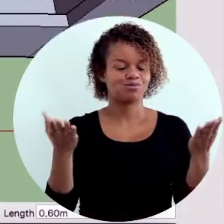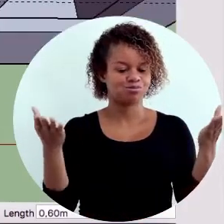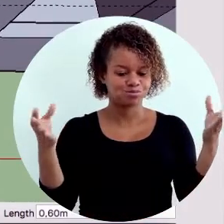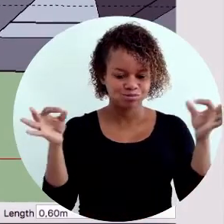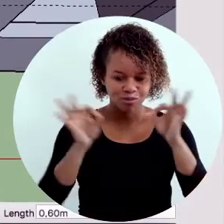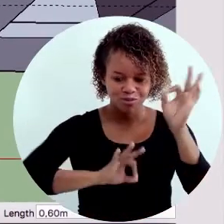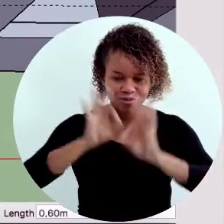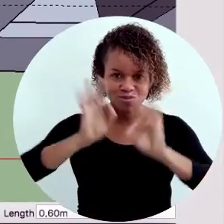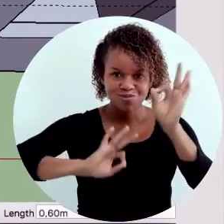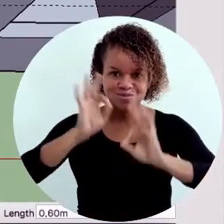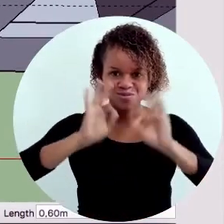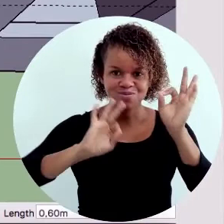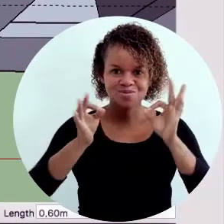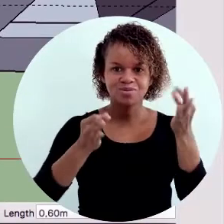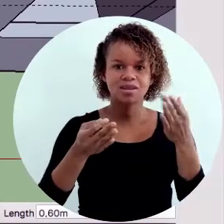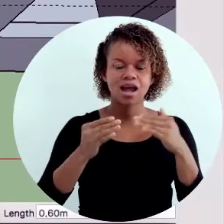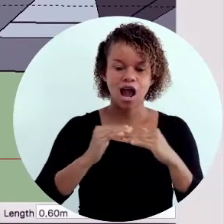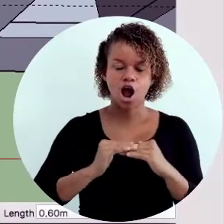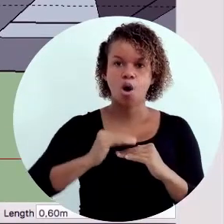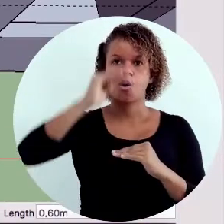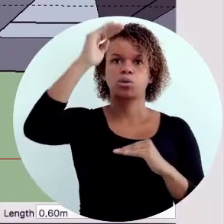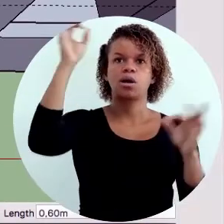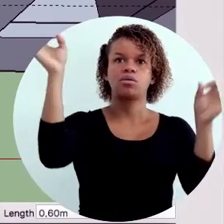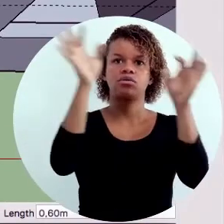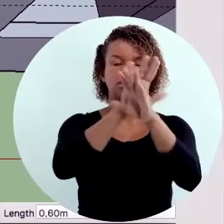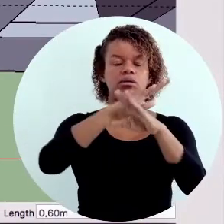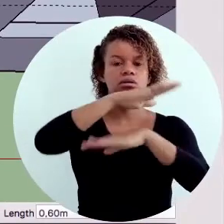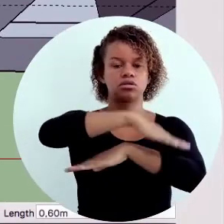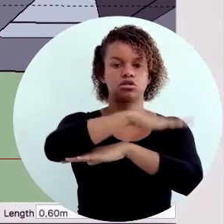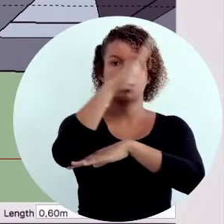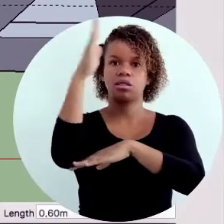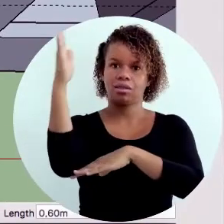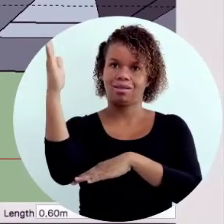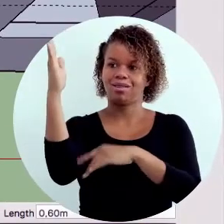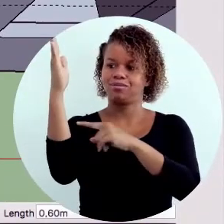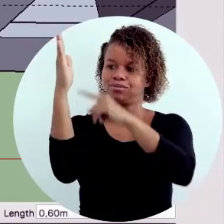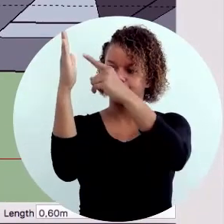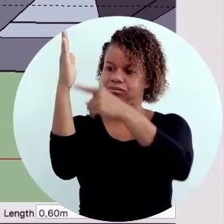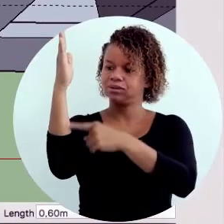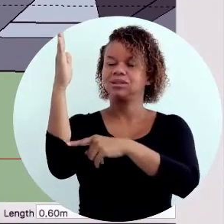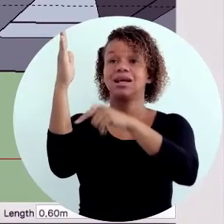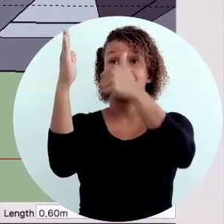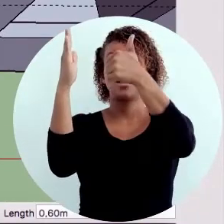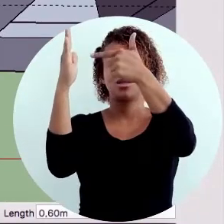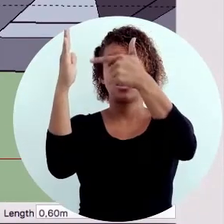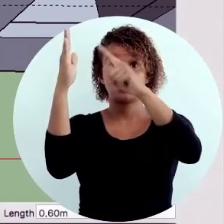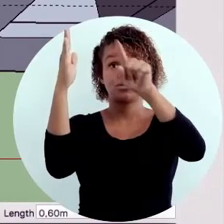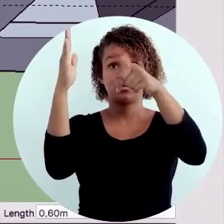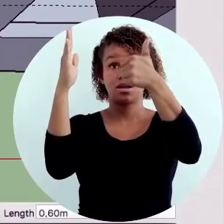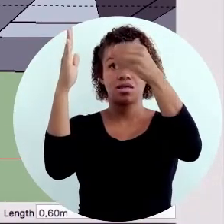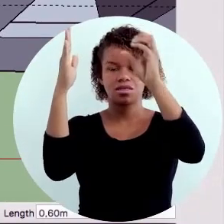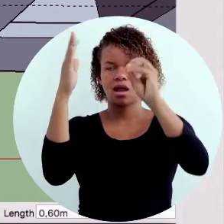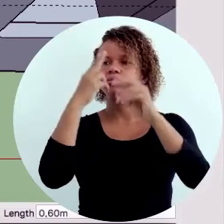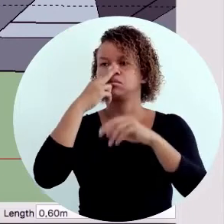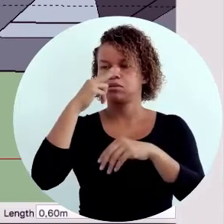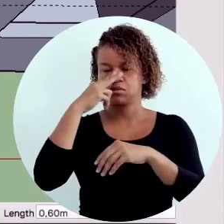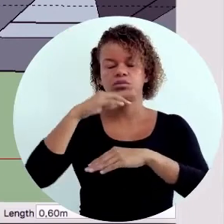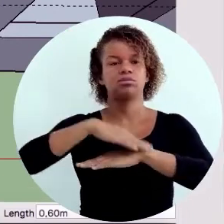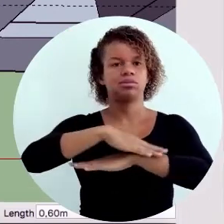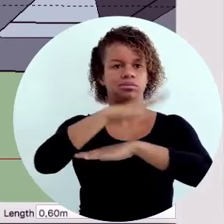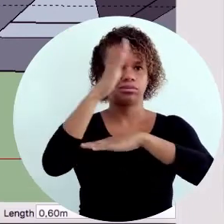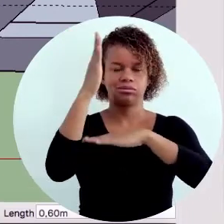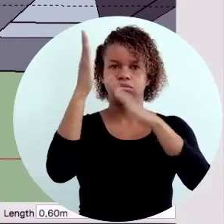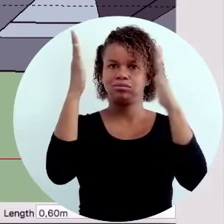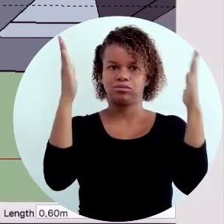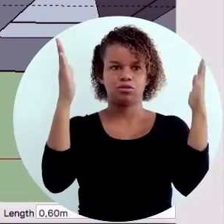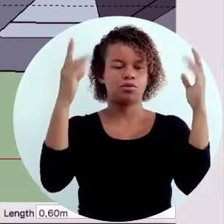E agora eu vou definir a altura final dessa janela. Que será de 2,10. Na mesma